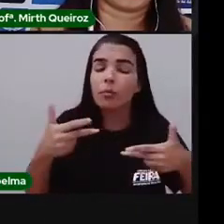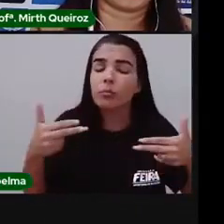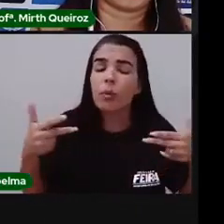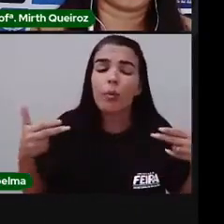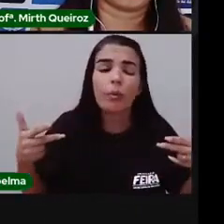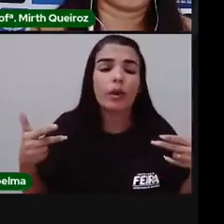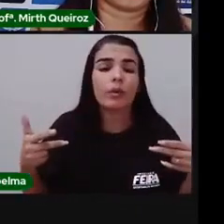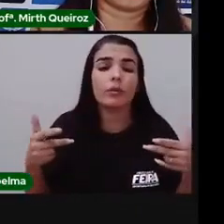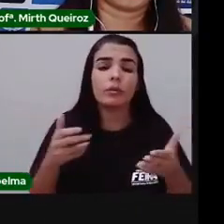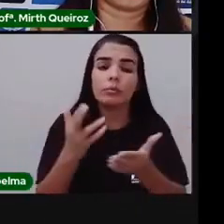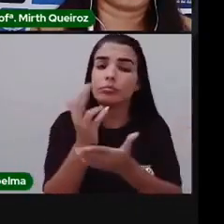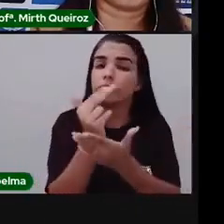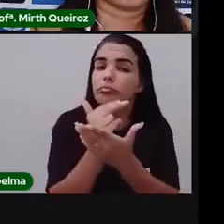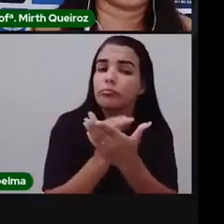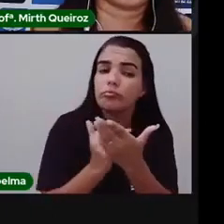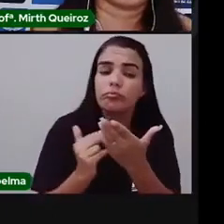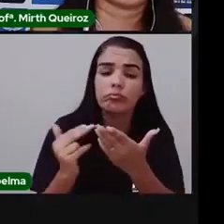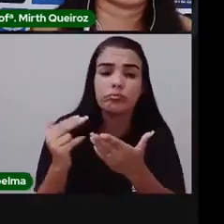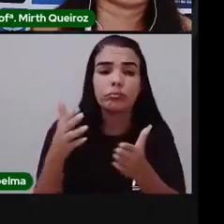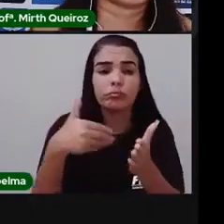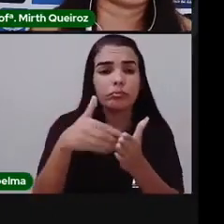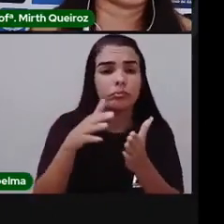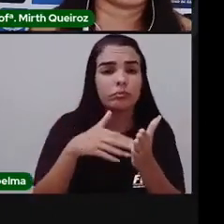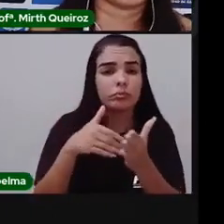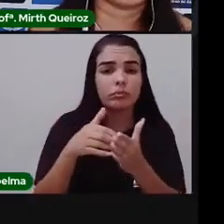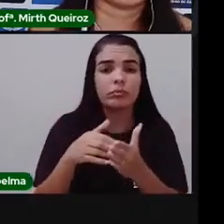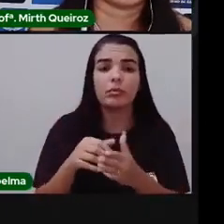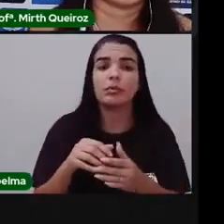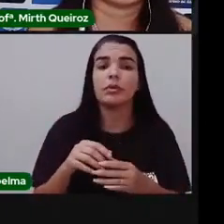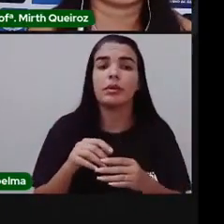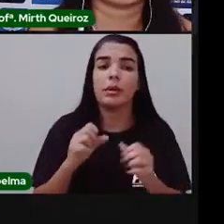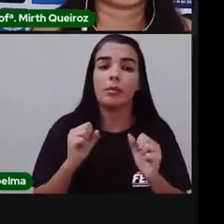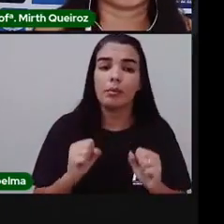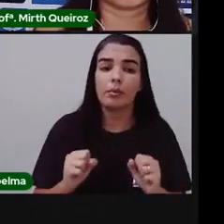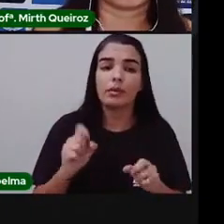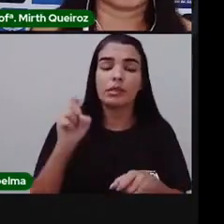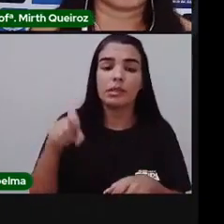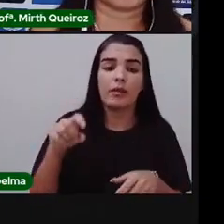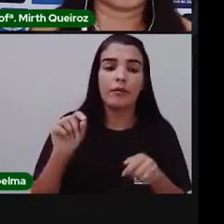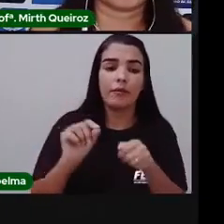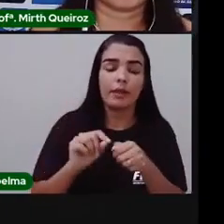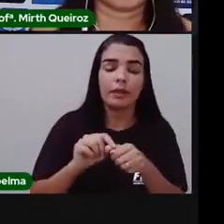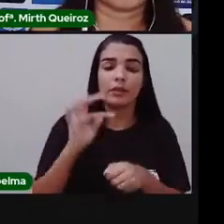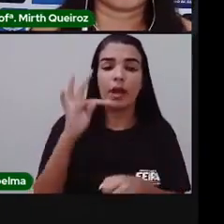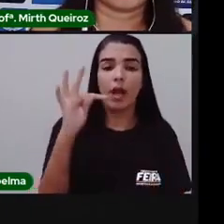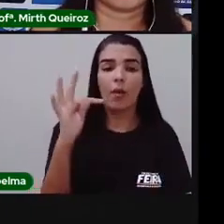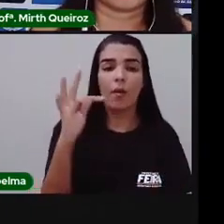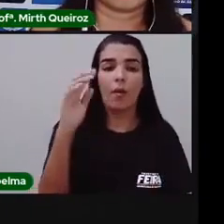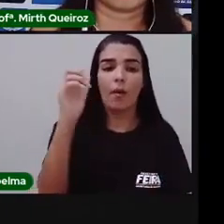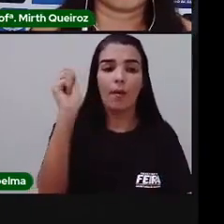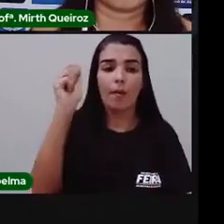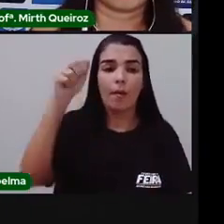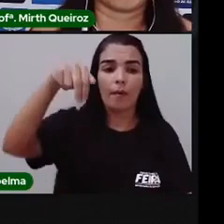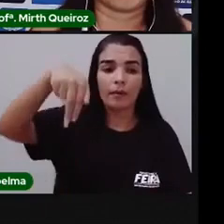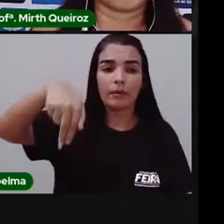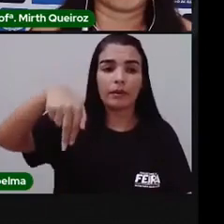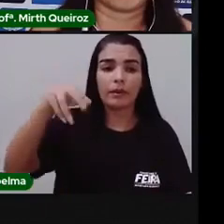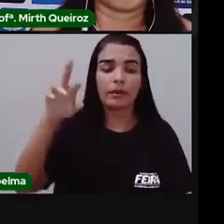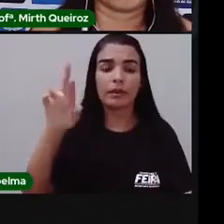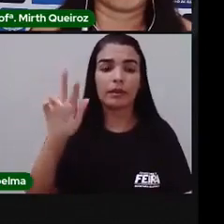desejam representar através do tangrã. Vocês já fizeram, quer dizer,